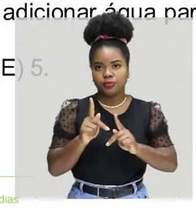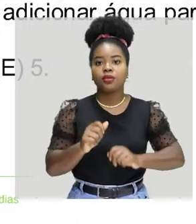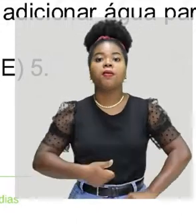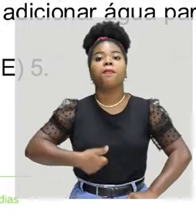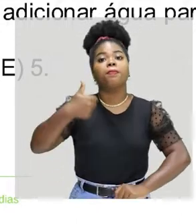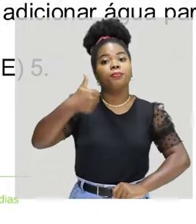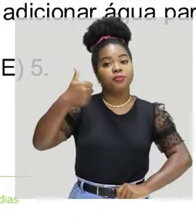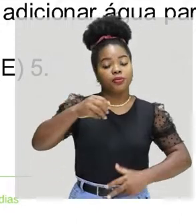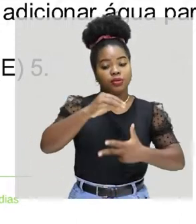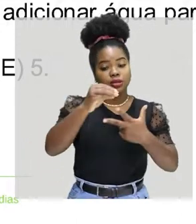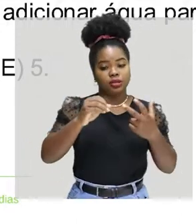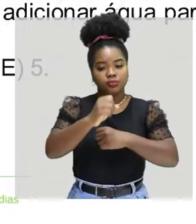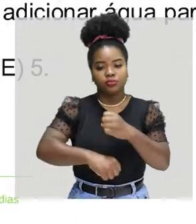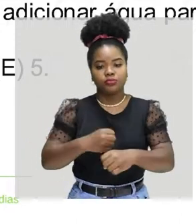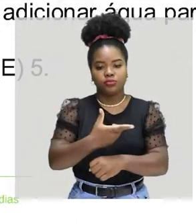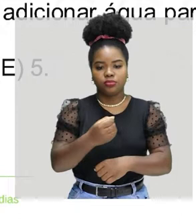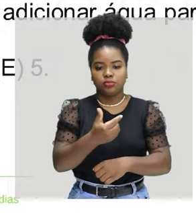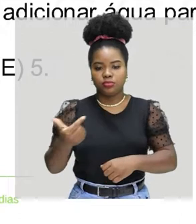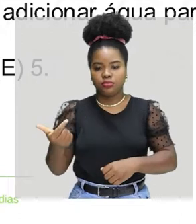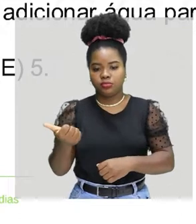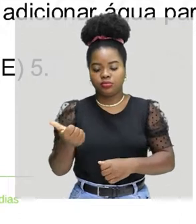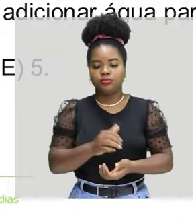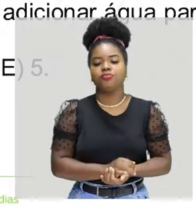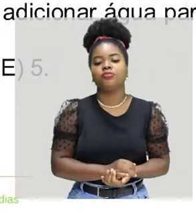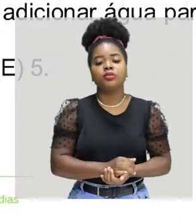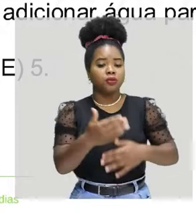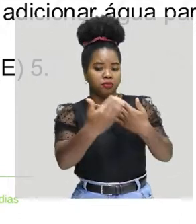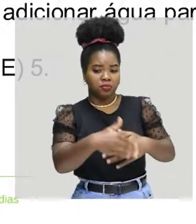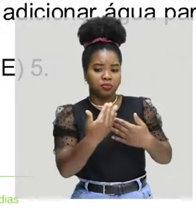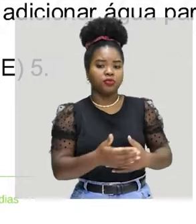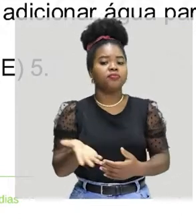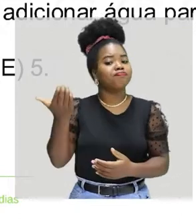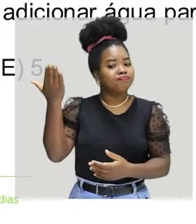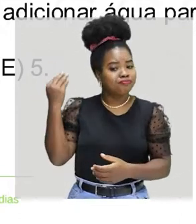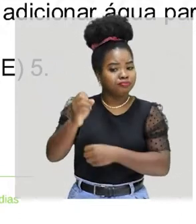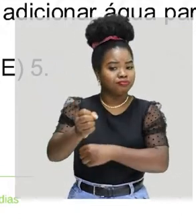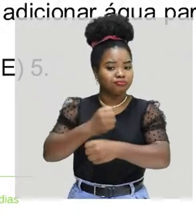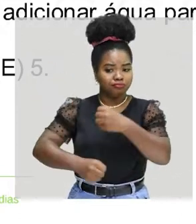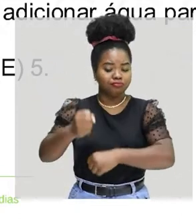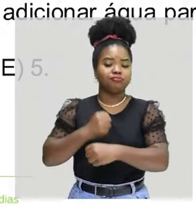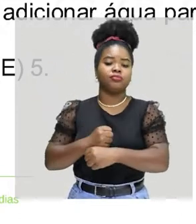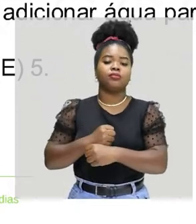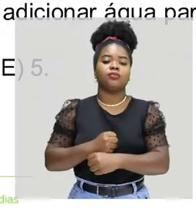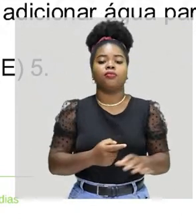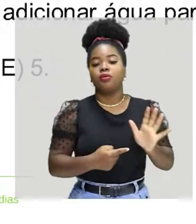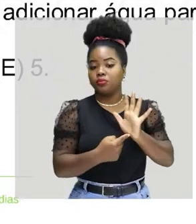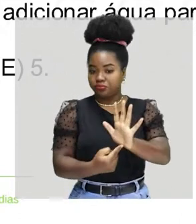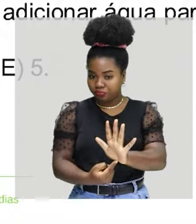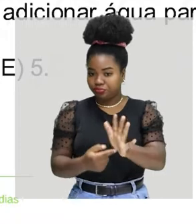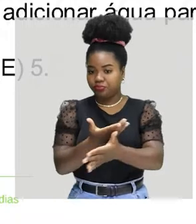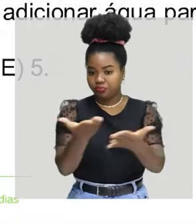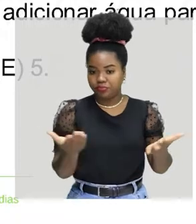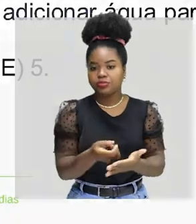A reaplicação dessa prova, então, é prova muito recente, ok? Para mostrar que é um tema que é muito cobrado.